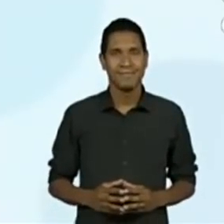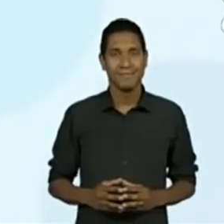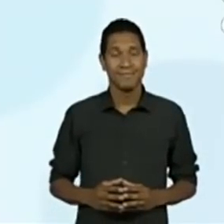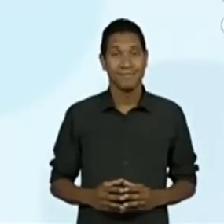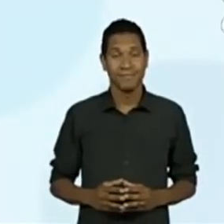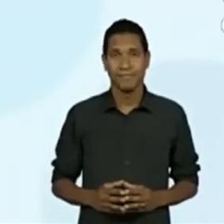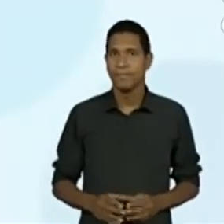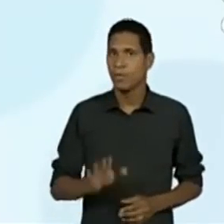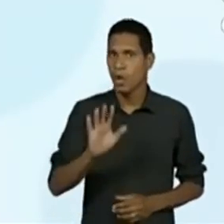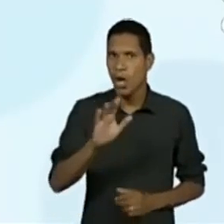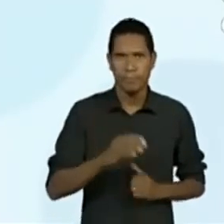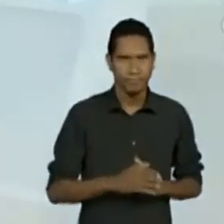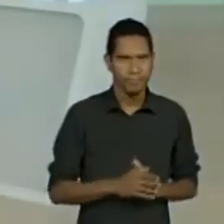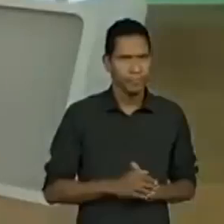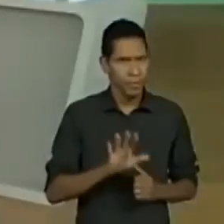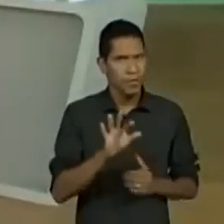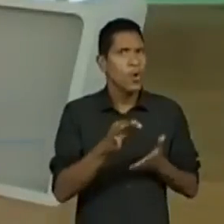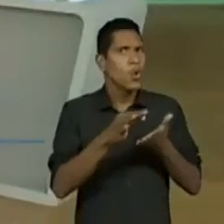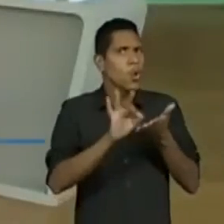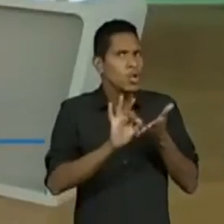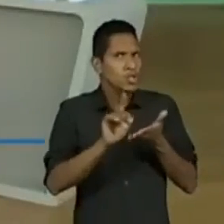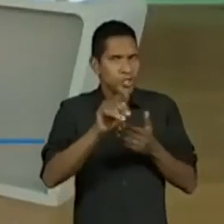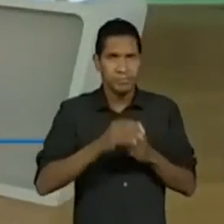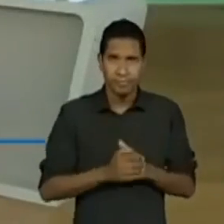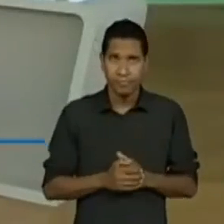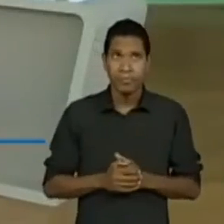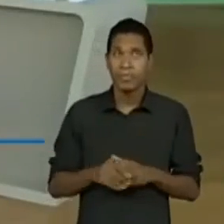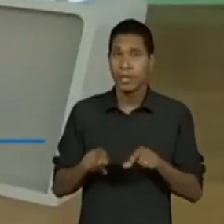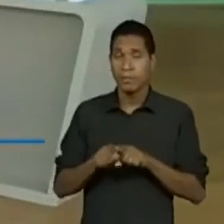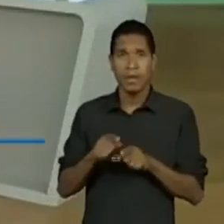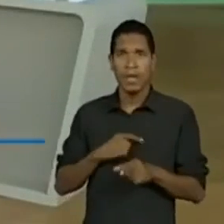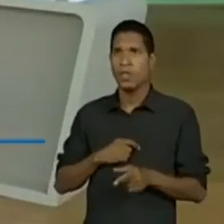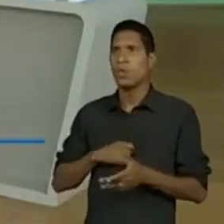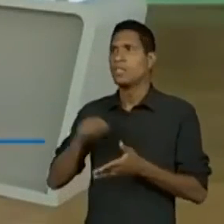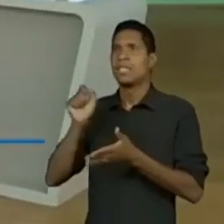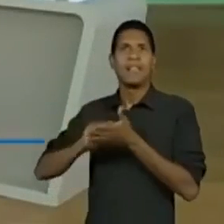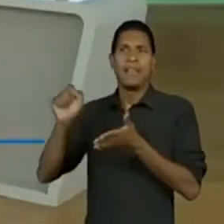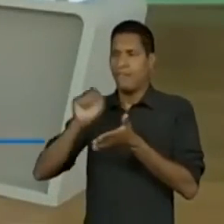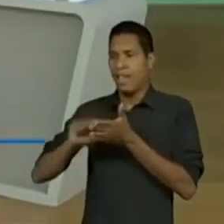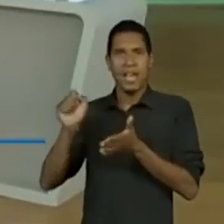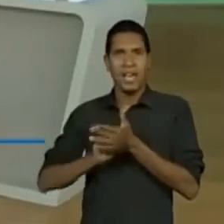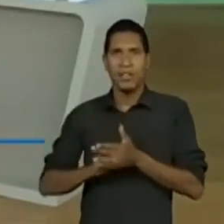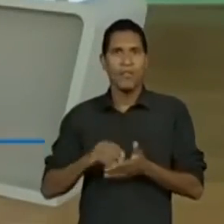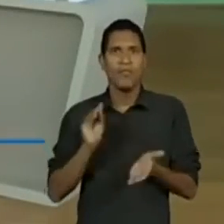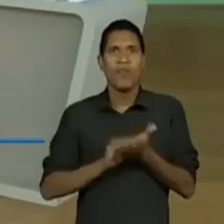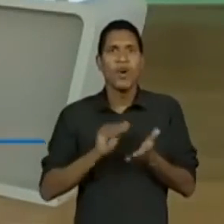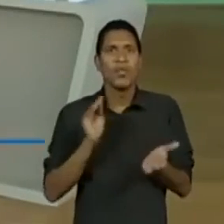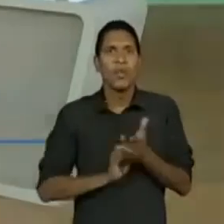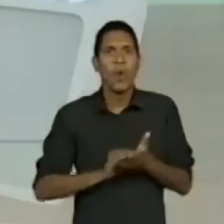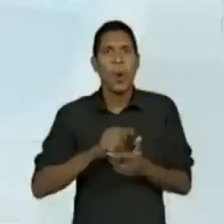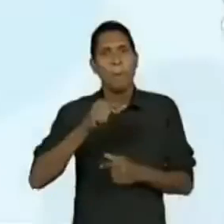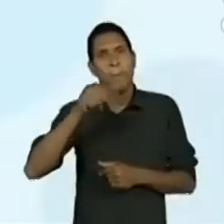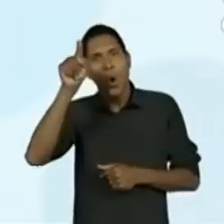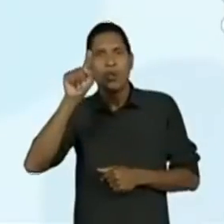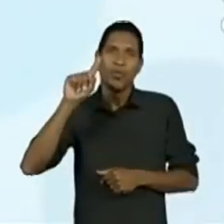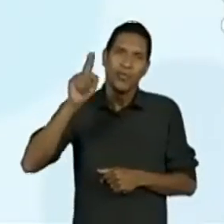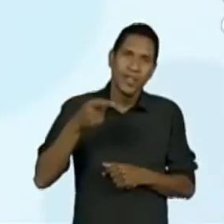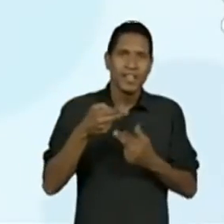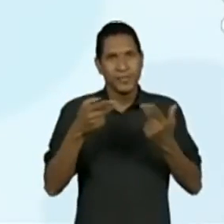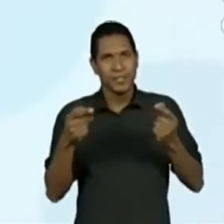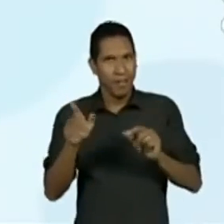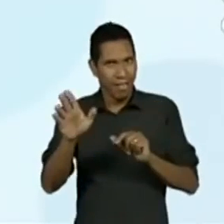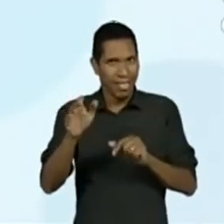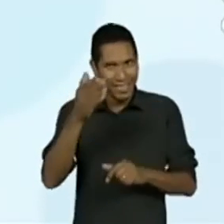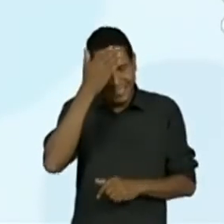Agora eu vou fazer uma correção. Eu estou tão livre escrevendo de vocês aqui, eu não coloquei nenhuma pontuação nessa resposta, né? Professor de língua portuguesa, Fajuta, né? Vou